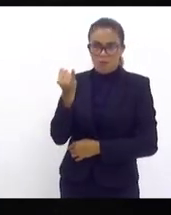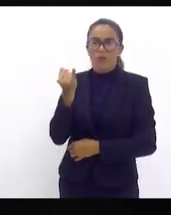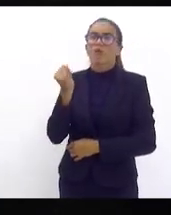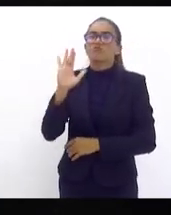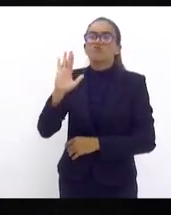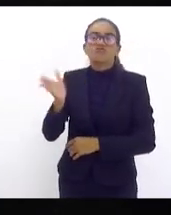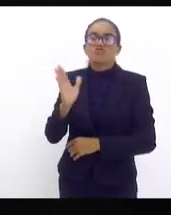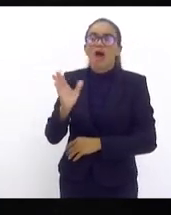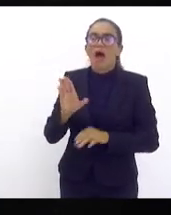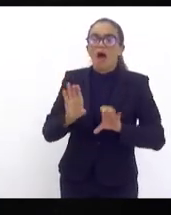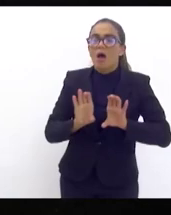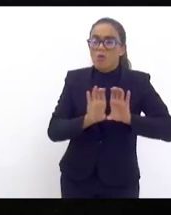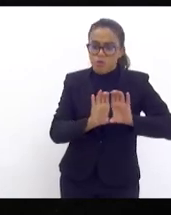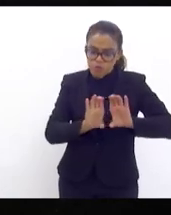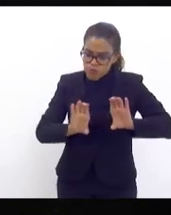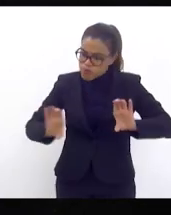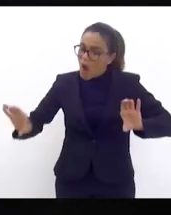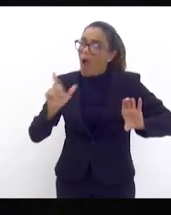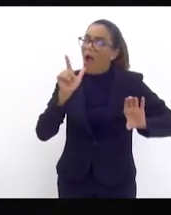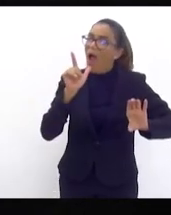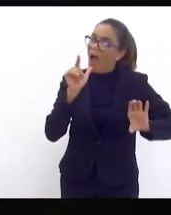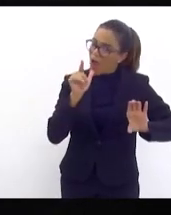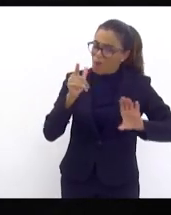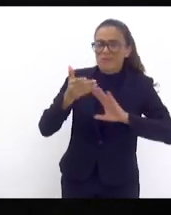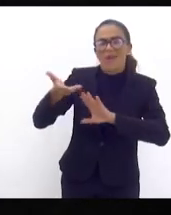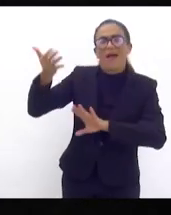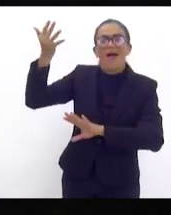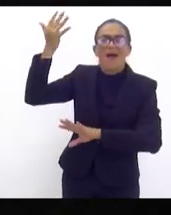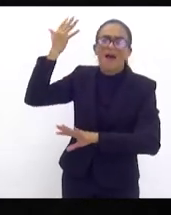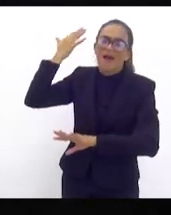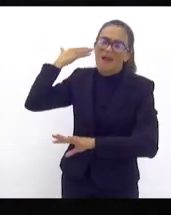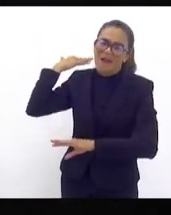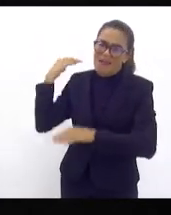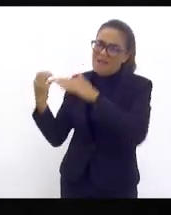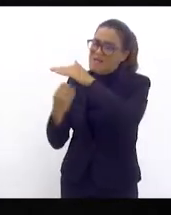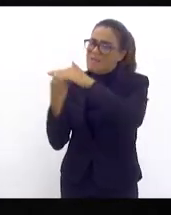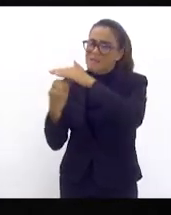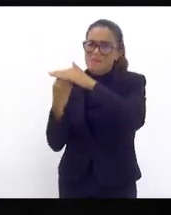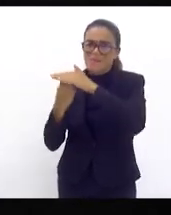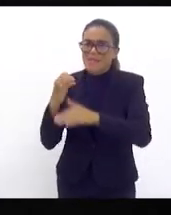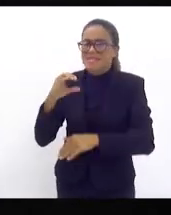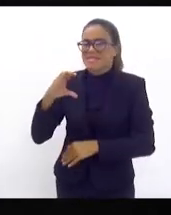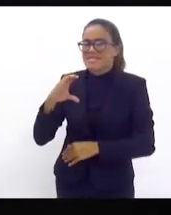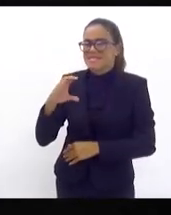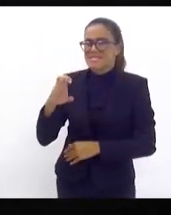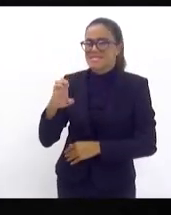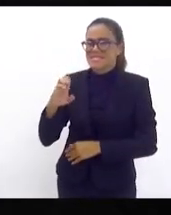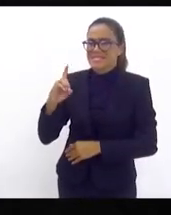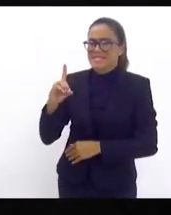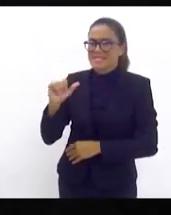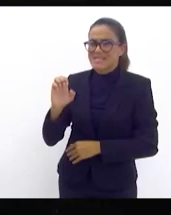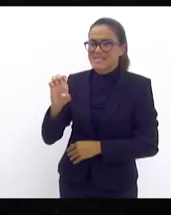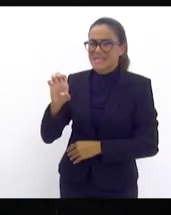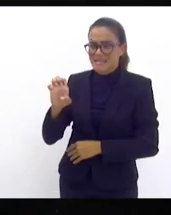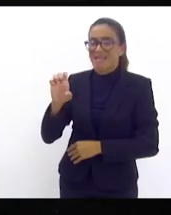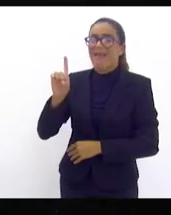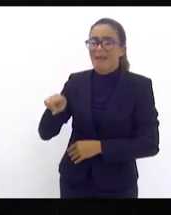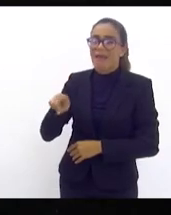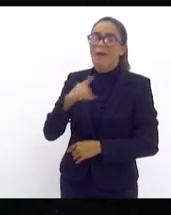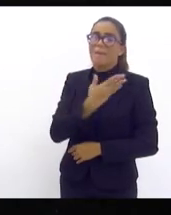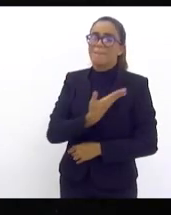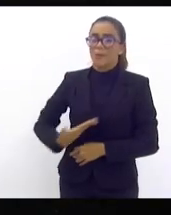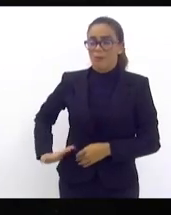já a rede de água para morador isso lá atrás quando a sedar era uma empresa pública existia um acerto de contas